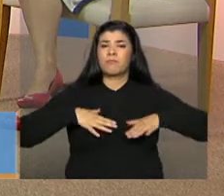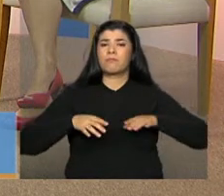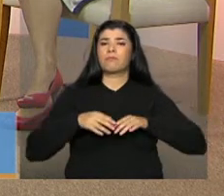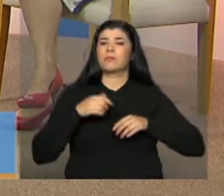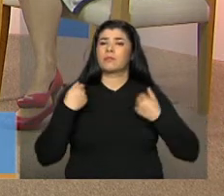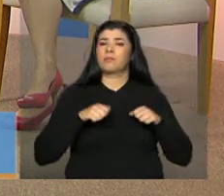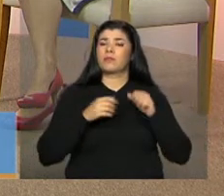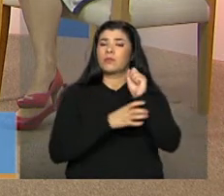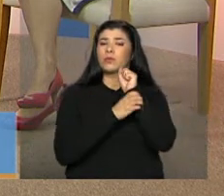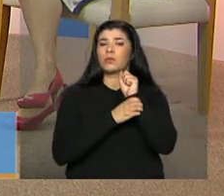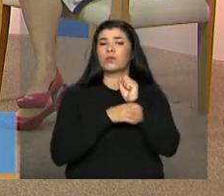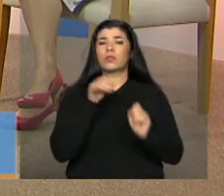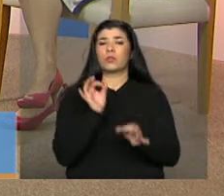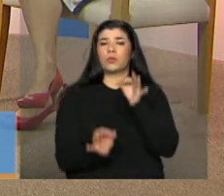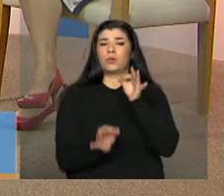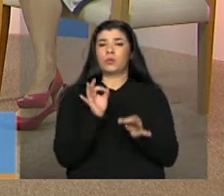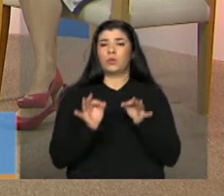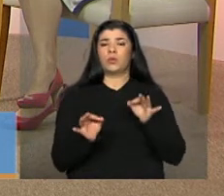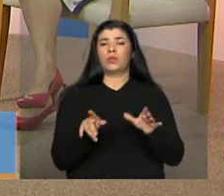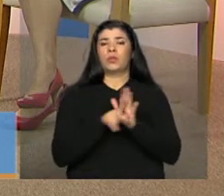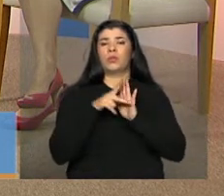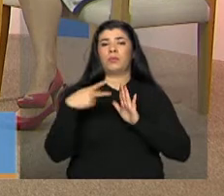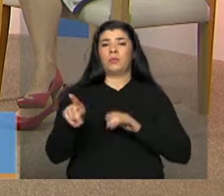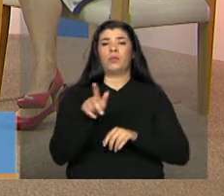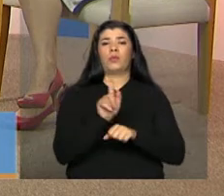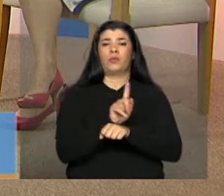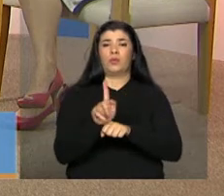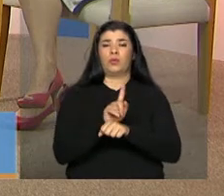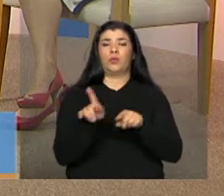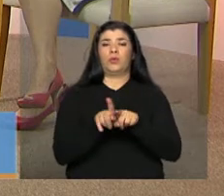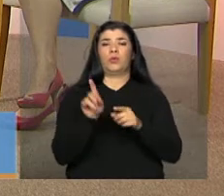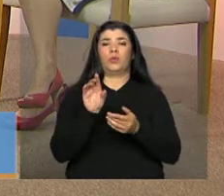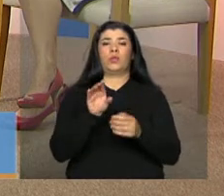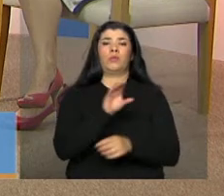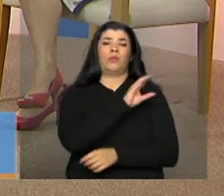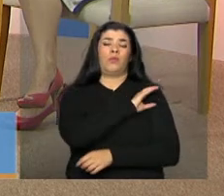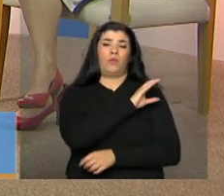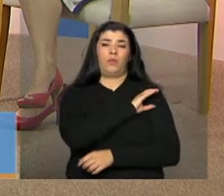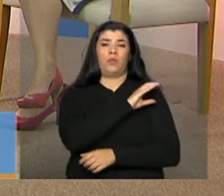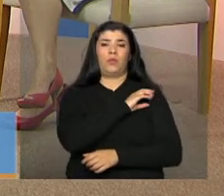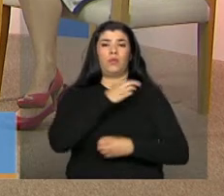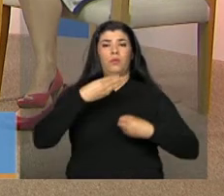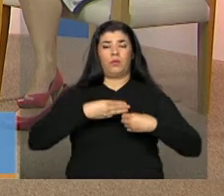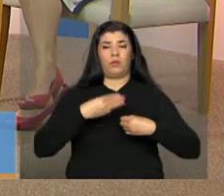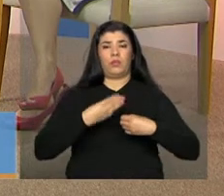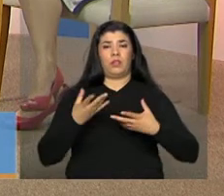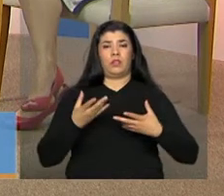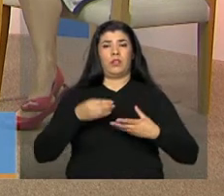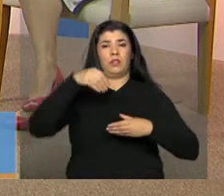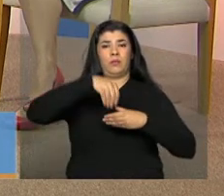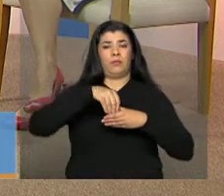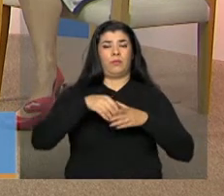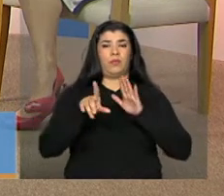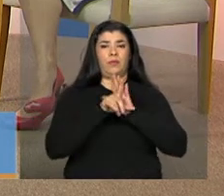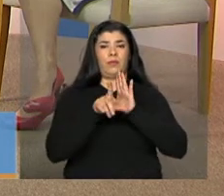jurídica aos gestores estaduais e municipais, e também para o gestor no âmbito federal, houve a